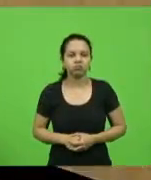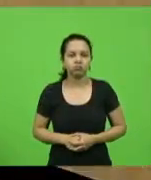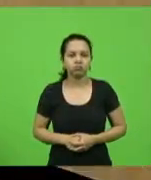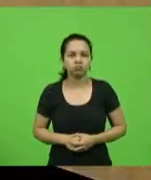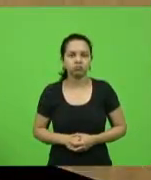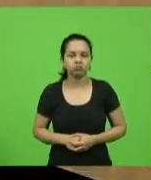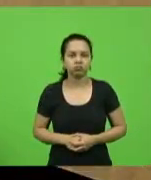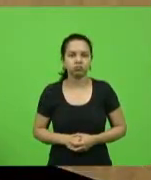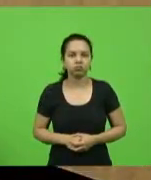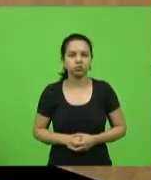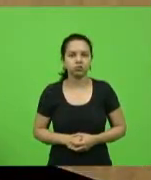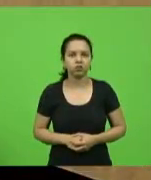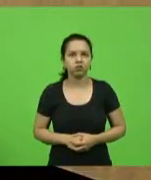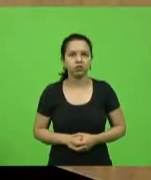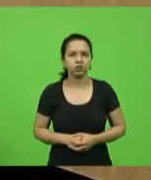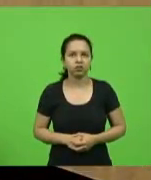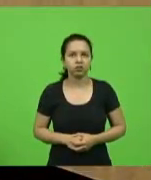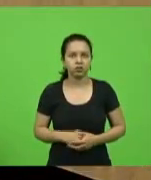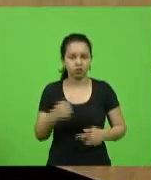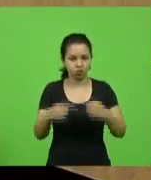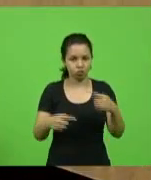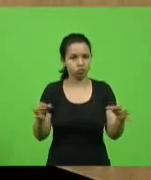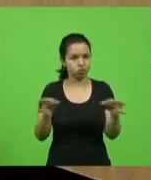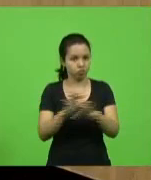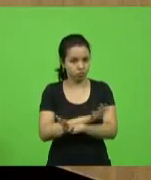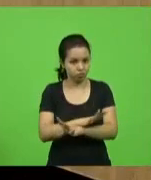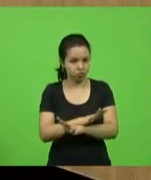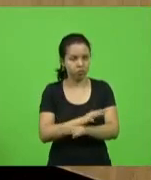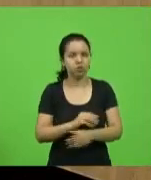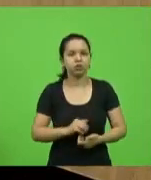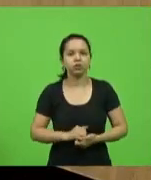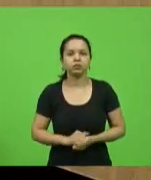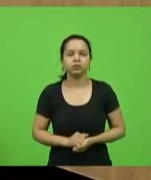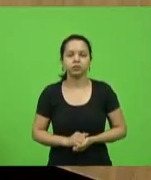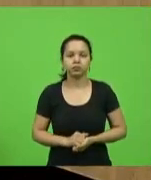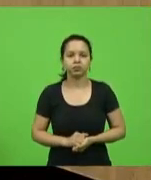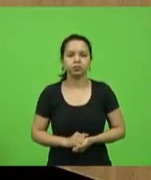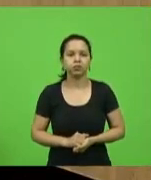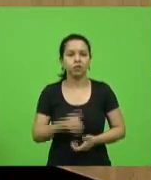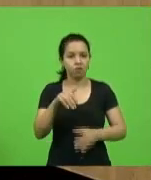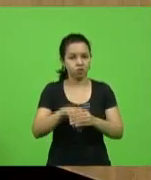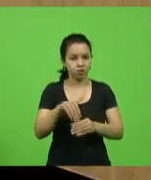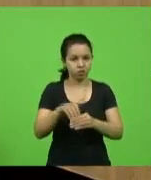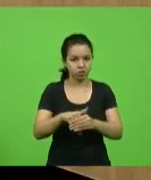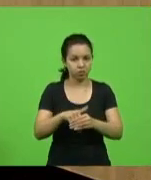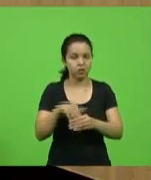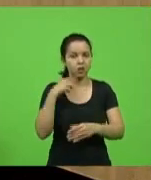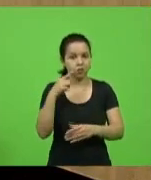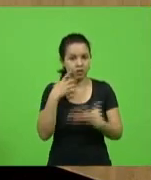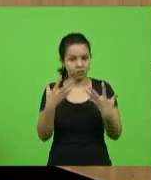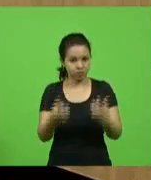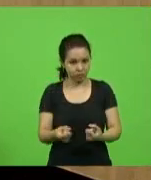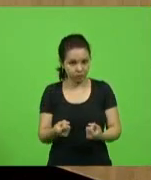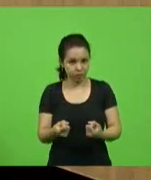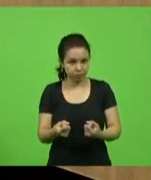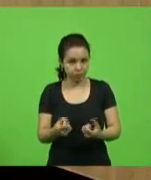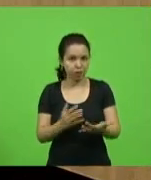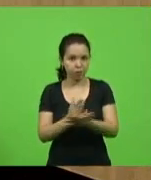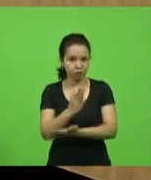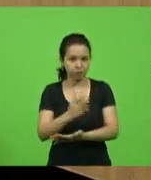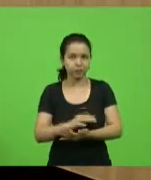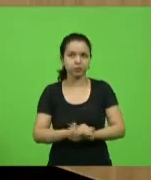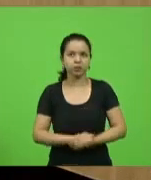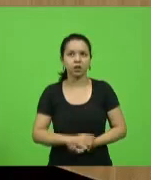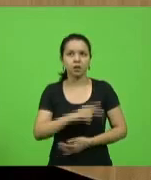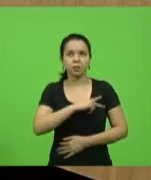Está discutido o requerimento, encerrada a discussão, votação, deputado que aprova, permaneça como se encontra, aprovada. A